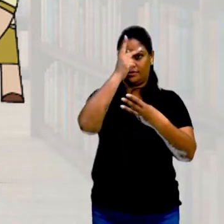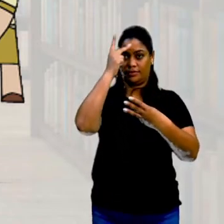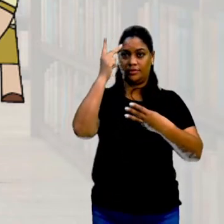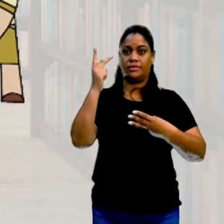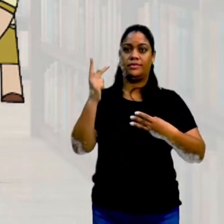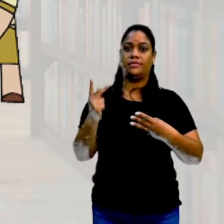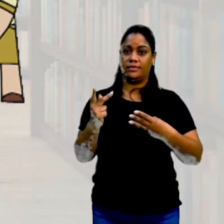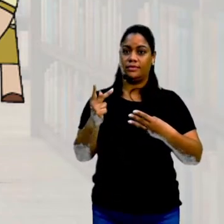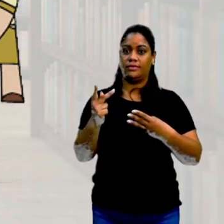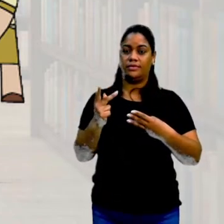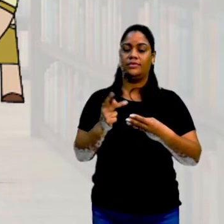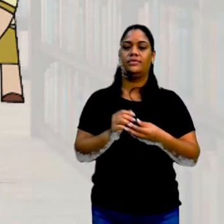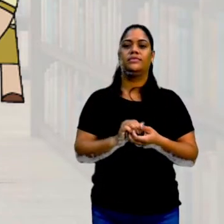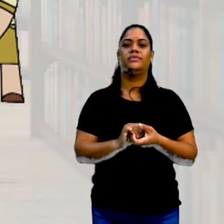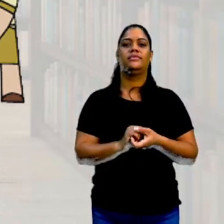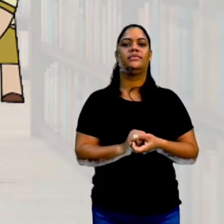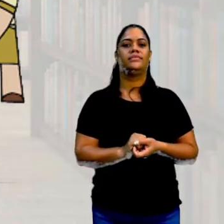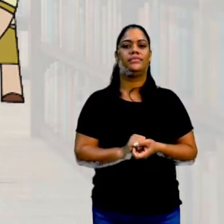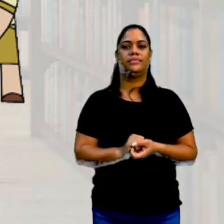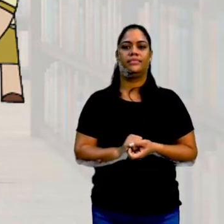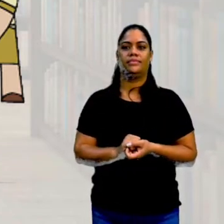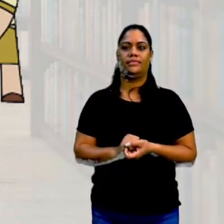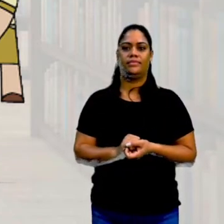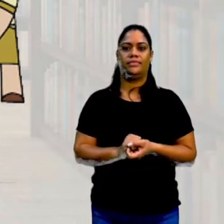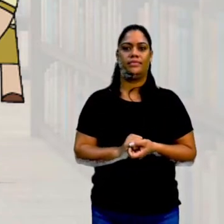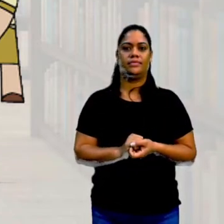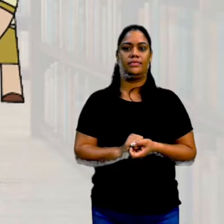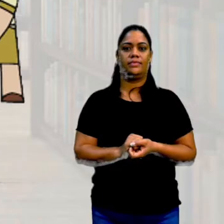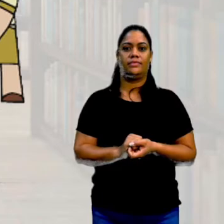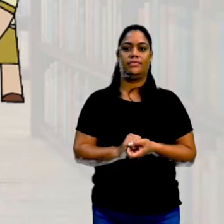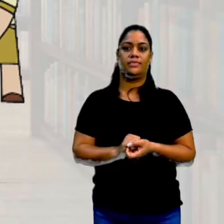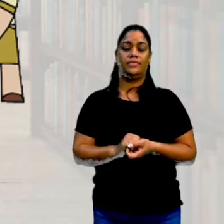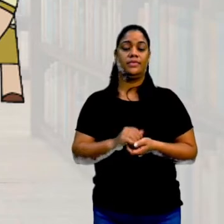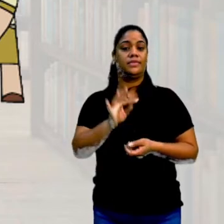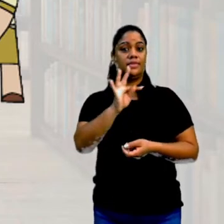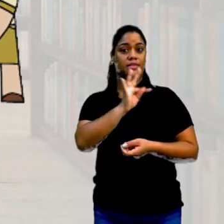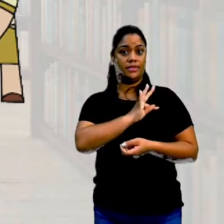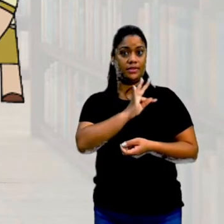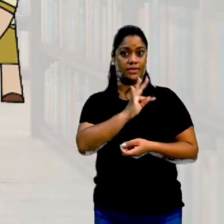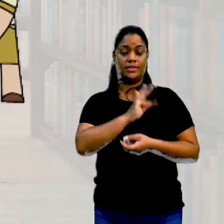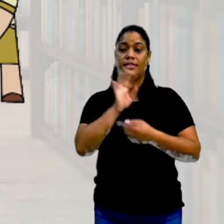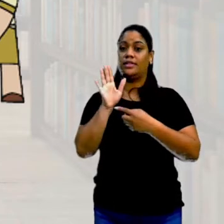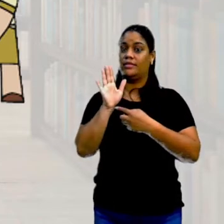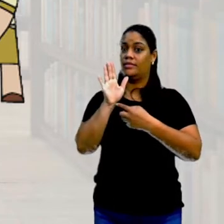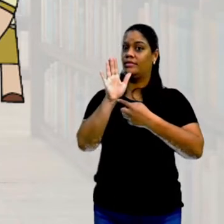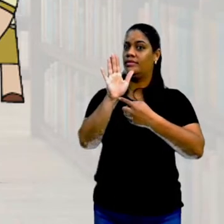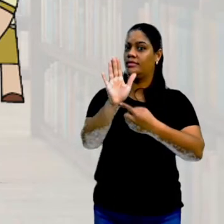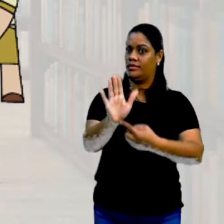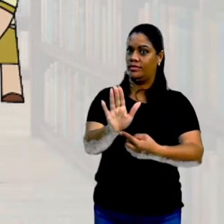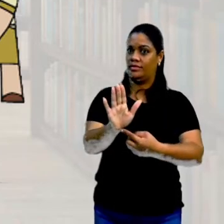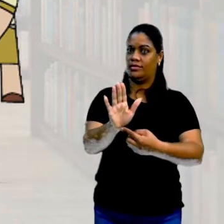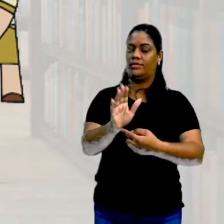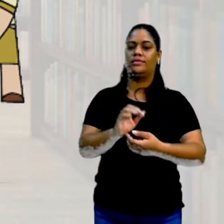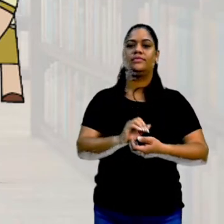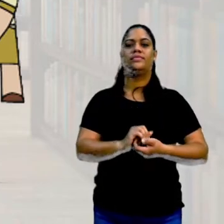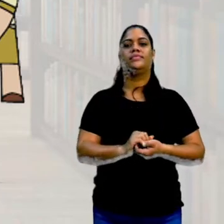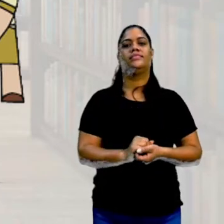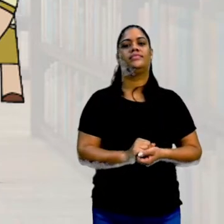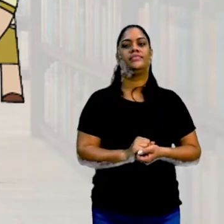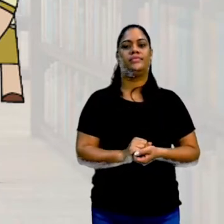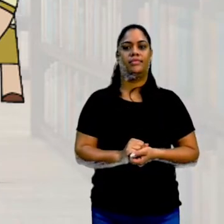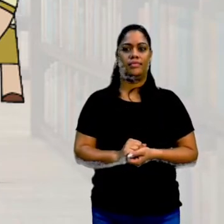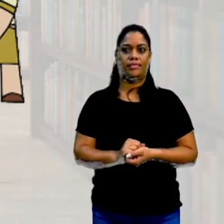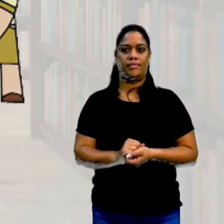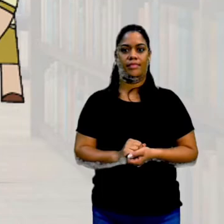pesquisadas para essa amostra, a gente chama de técnica de amostragem. No caso